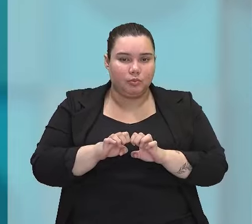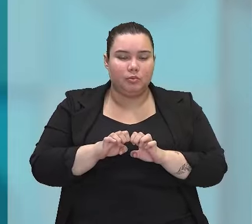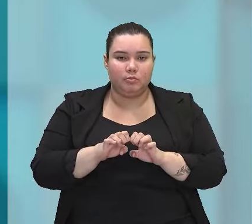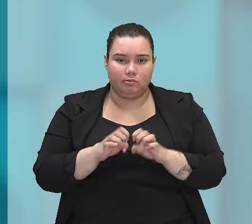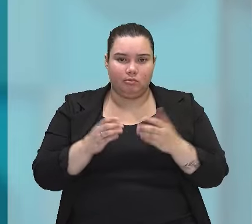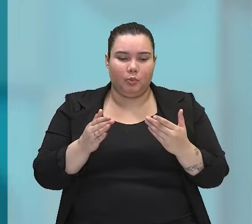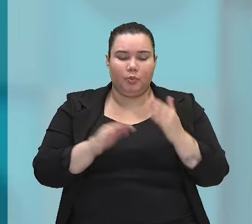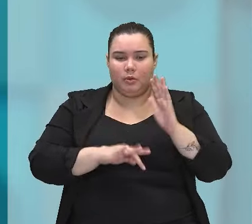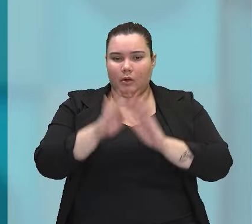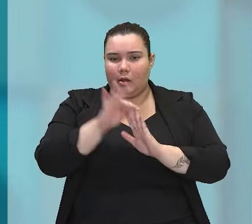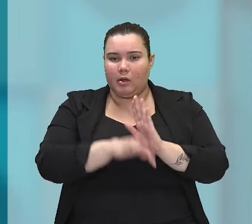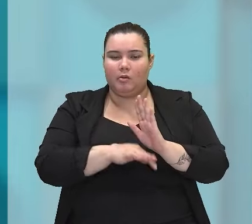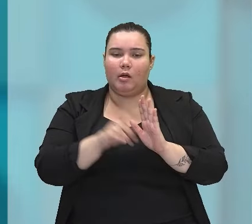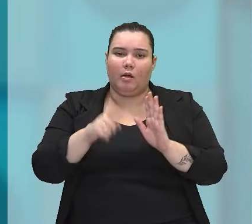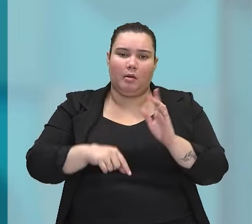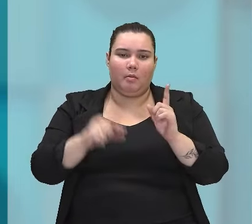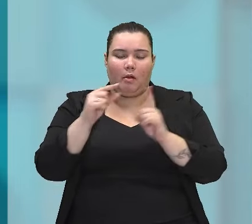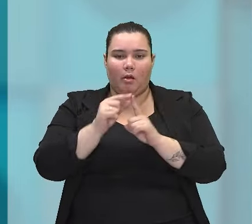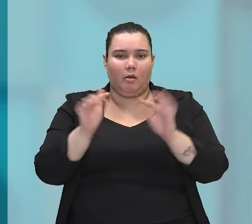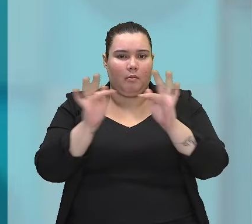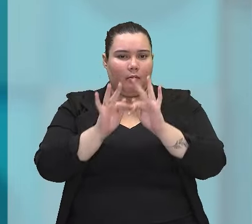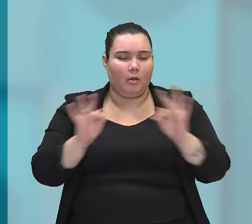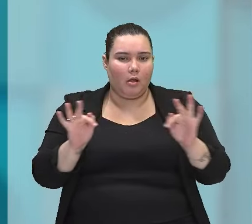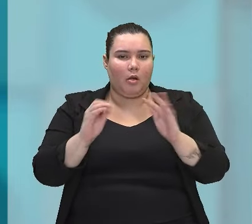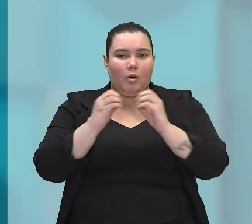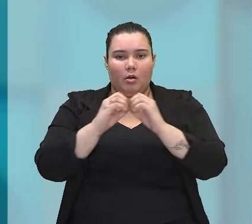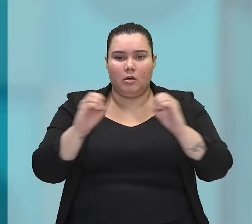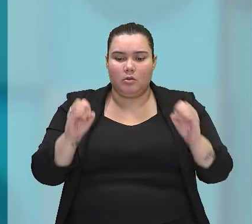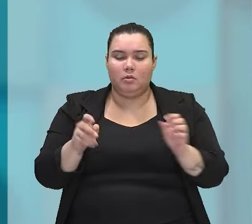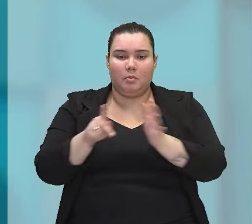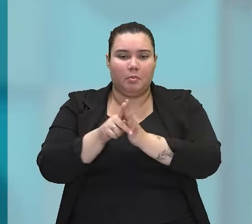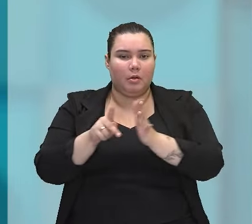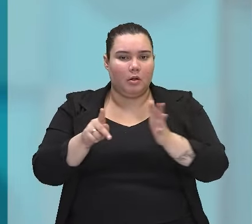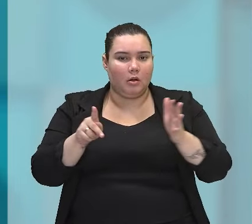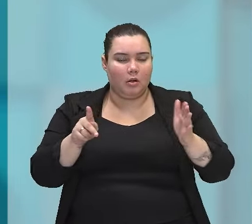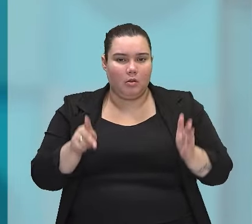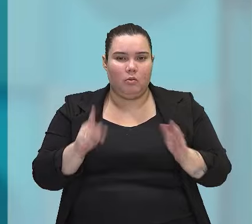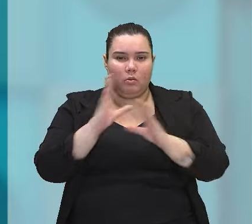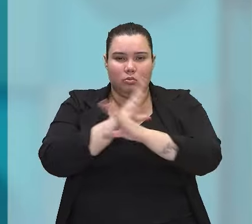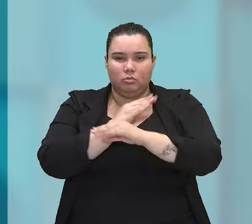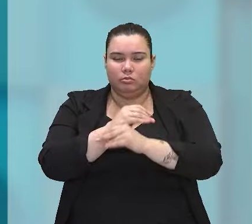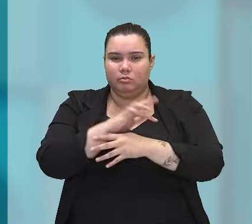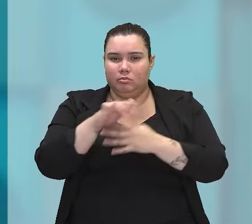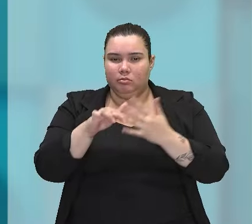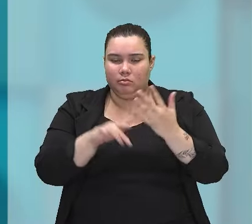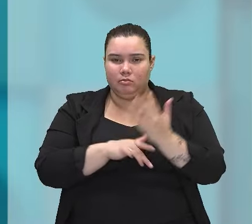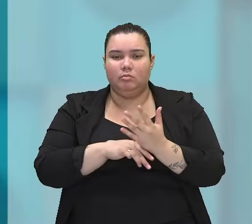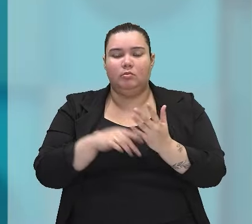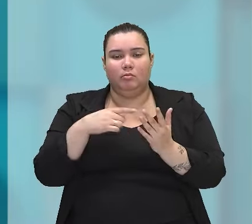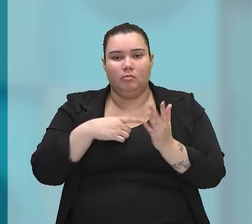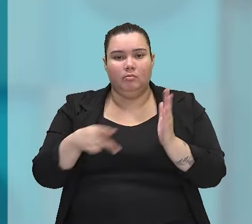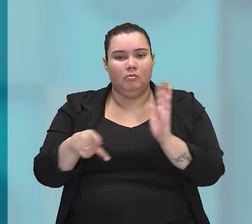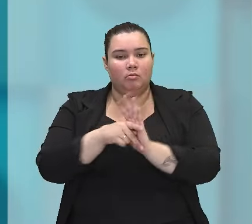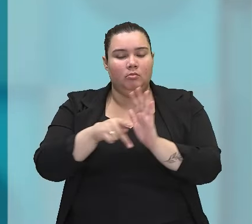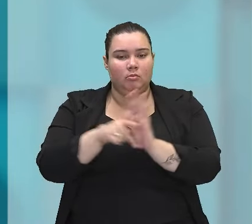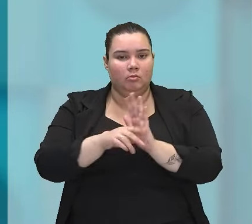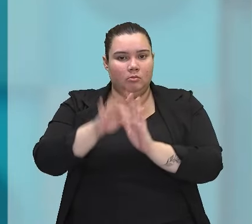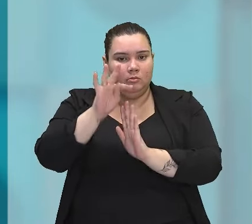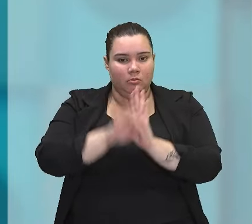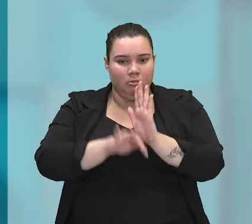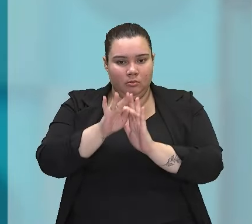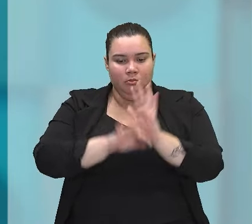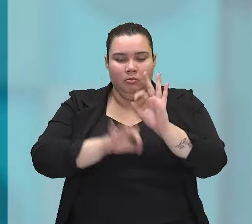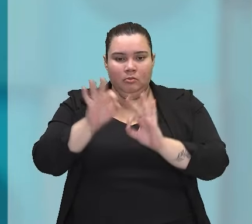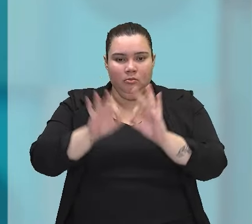organizações, as frases, orações, períodos. Os conectivos são esses elementos que nos ajudam a estruturar um texto, a